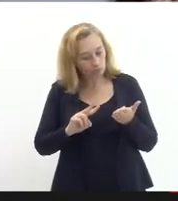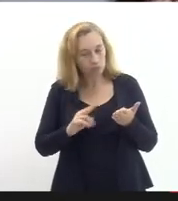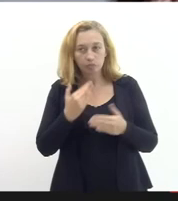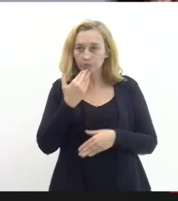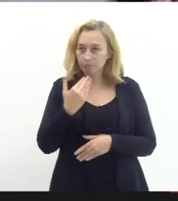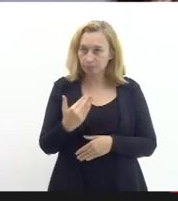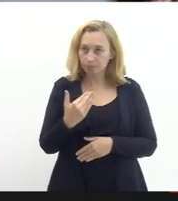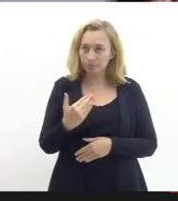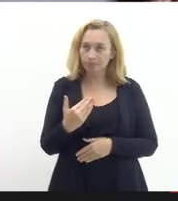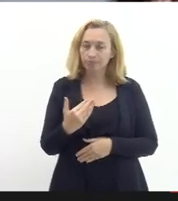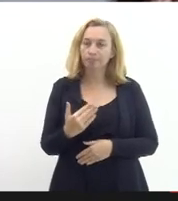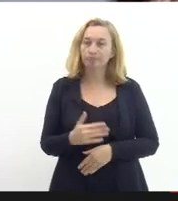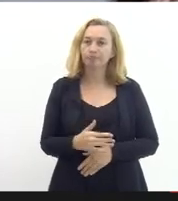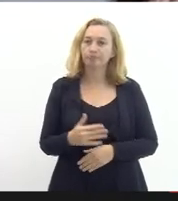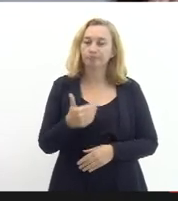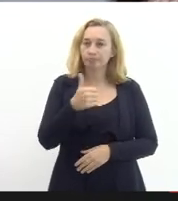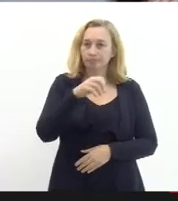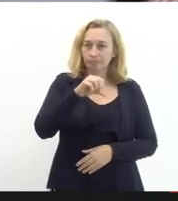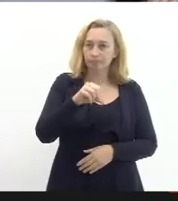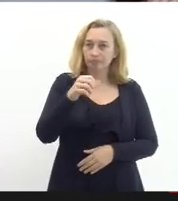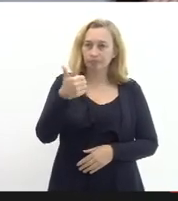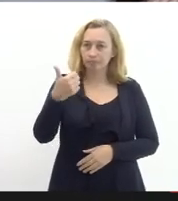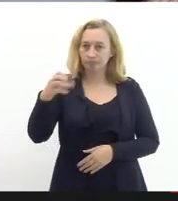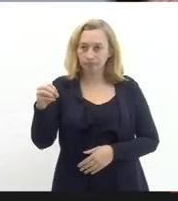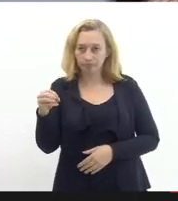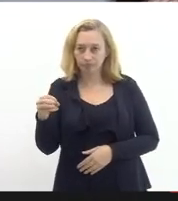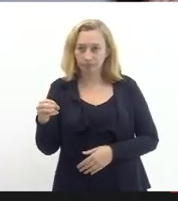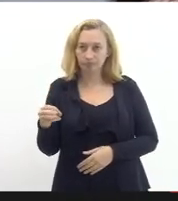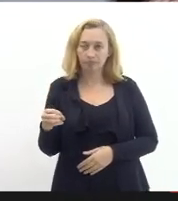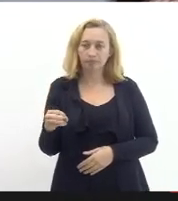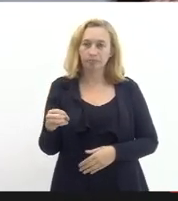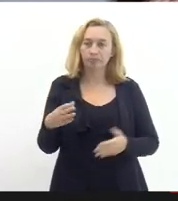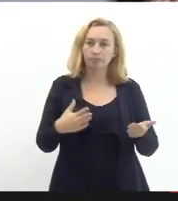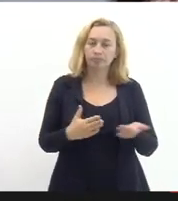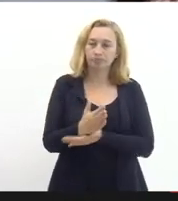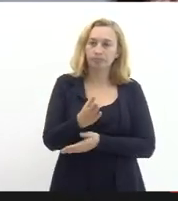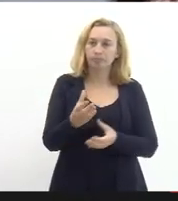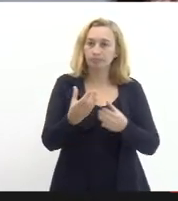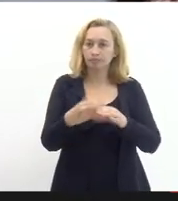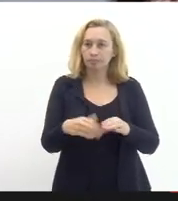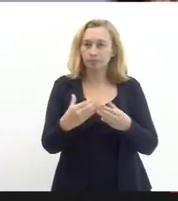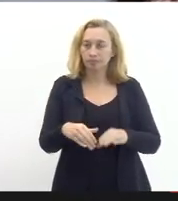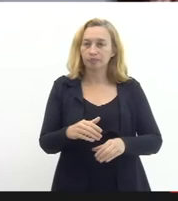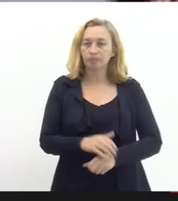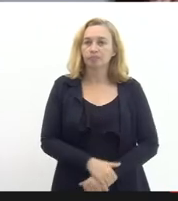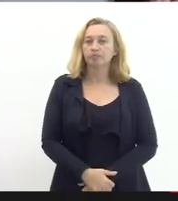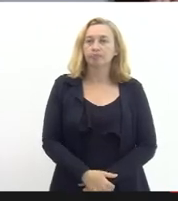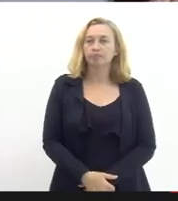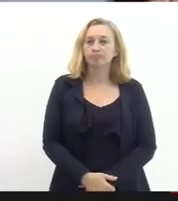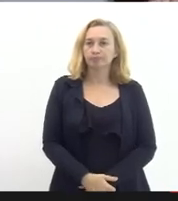pedindo a convocação de 910 candidatos aprovados desse concurso que ainda está vigente